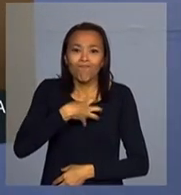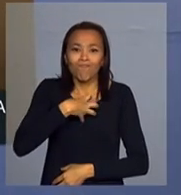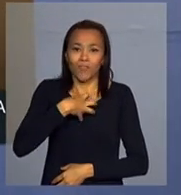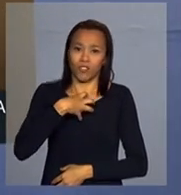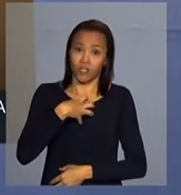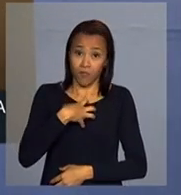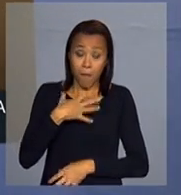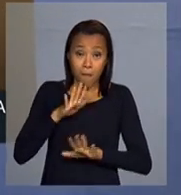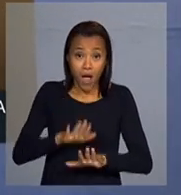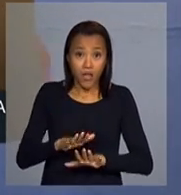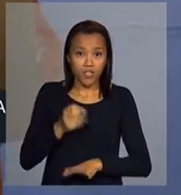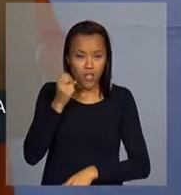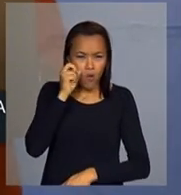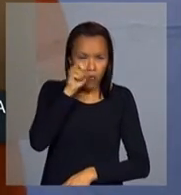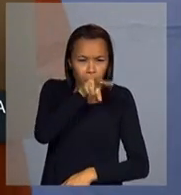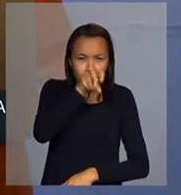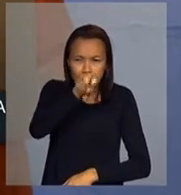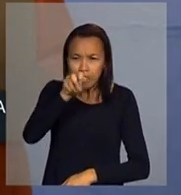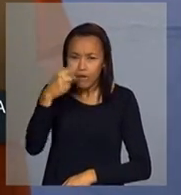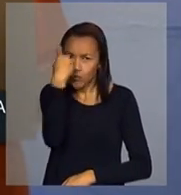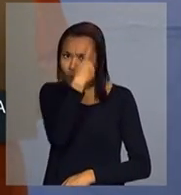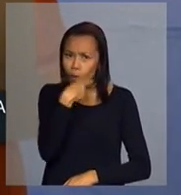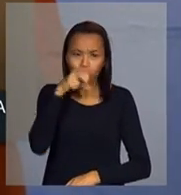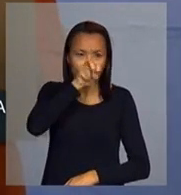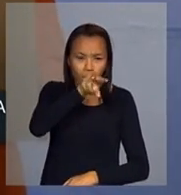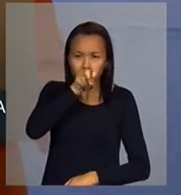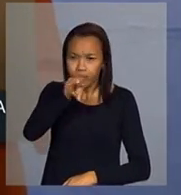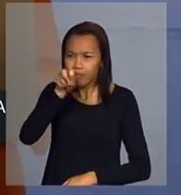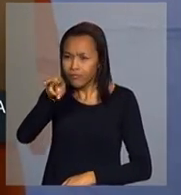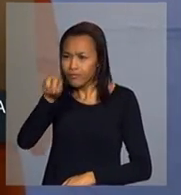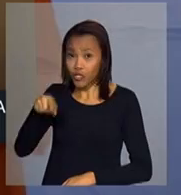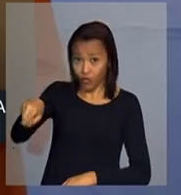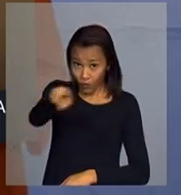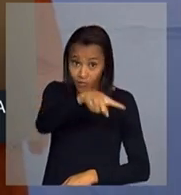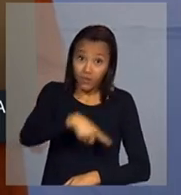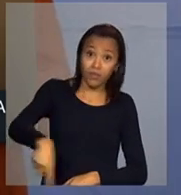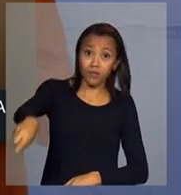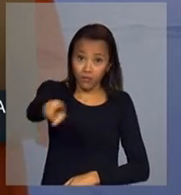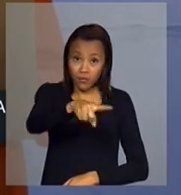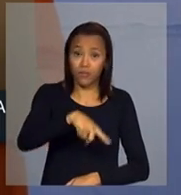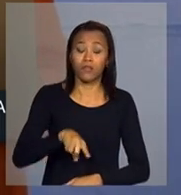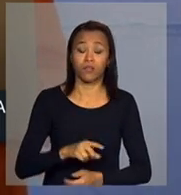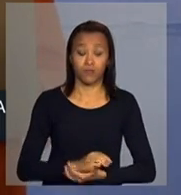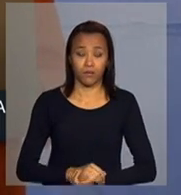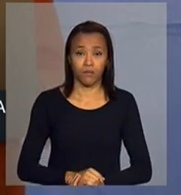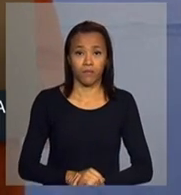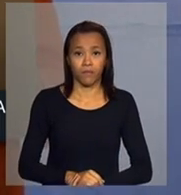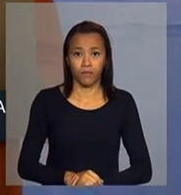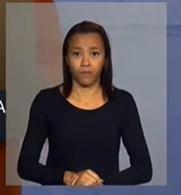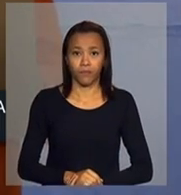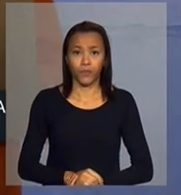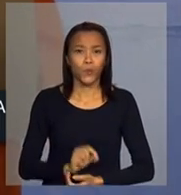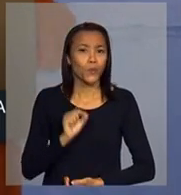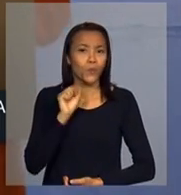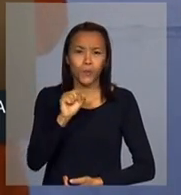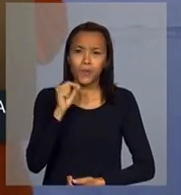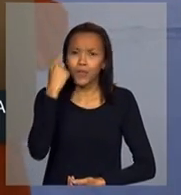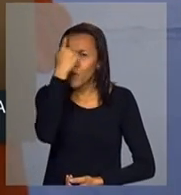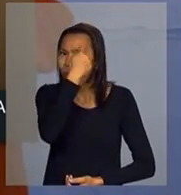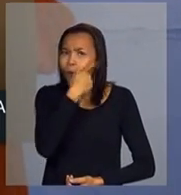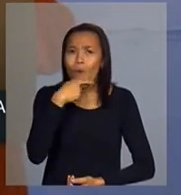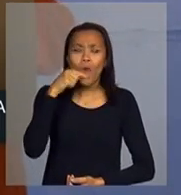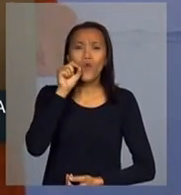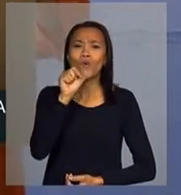vocês e eu vejo em cada um dos rostos o rosto de um